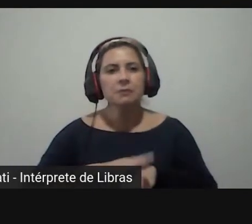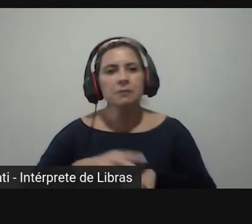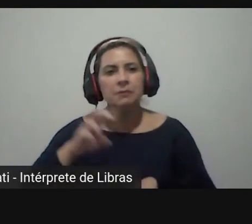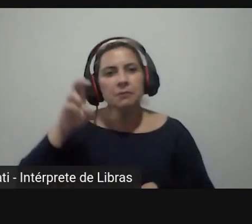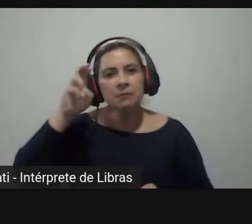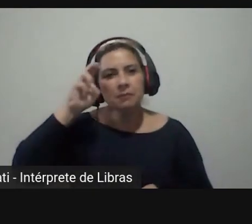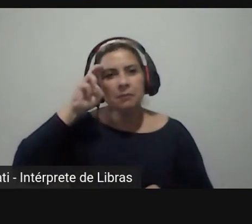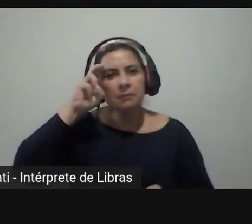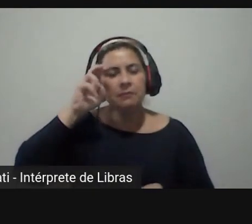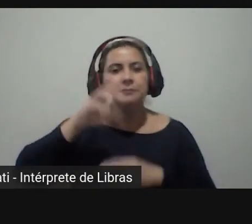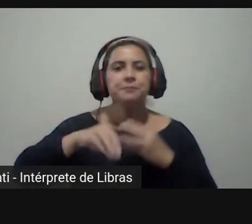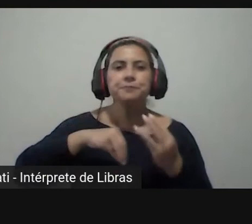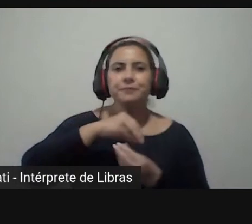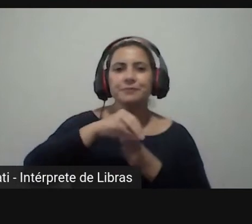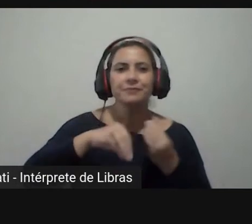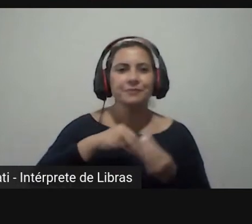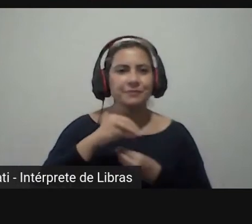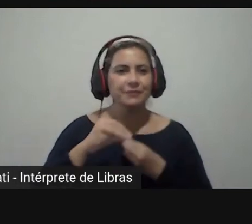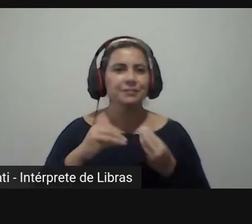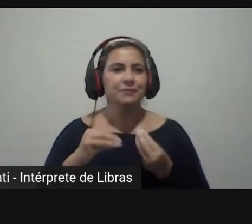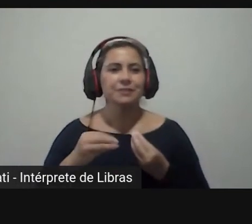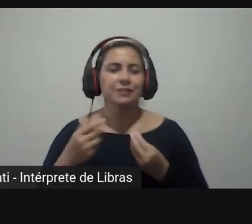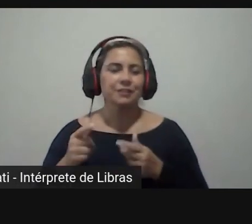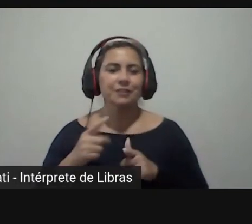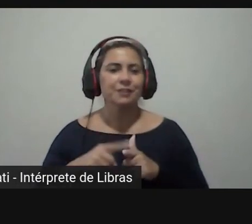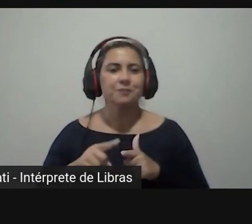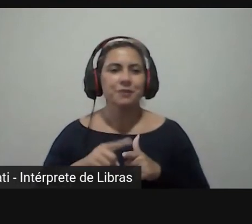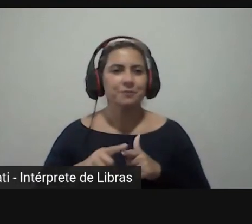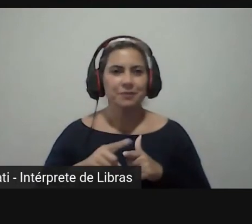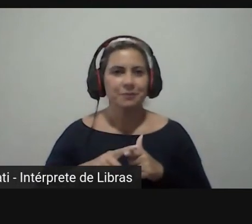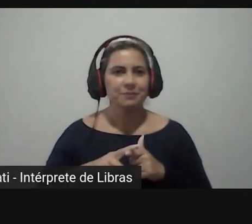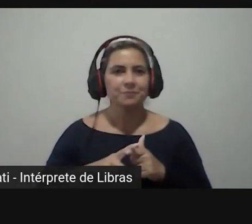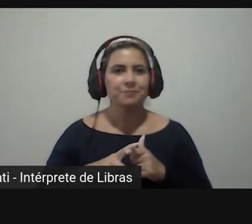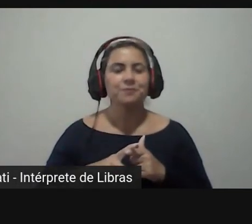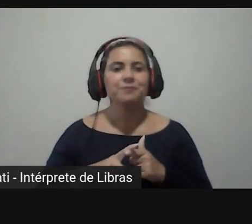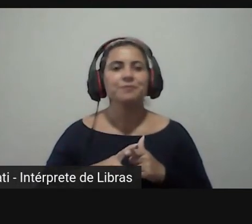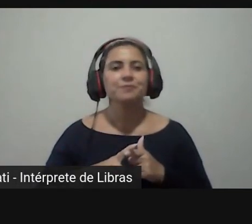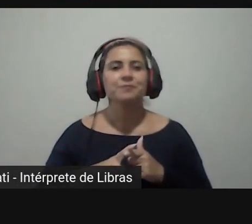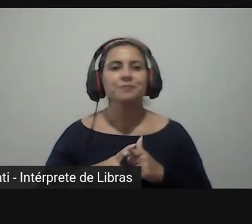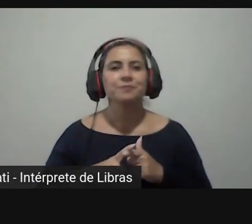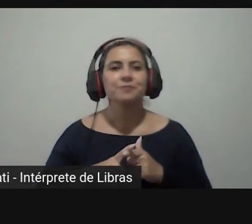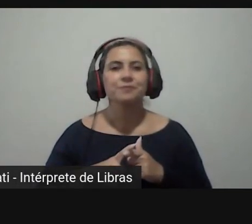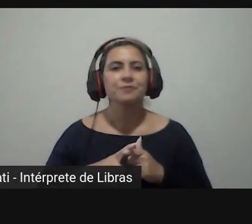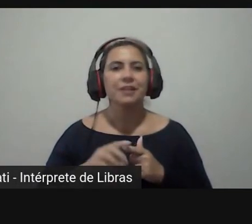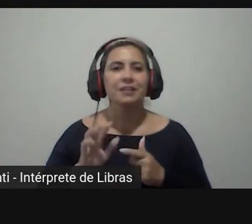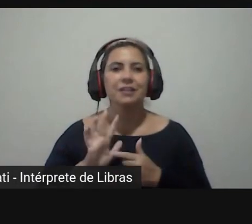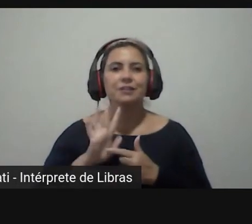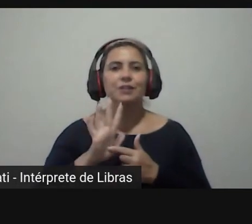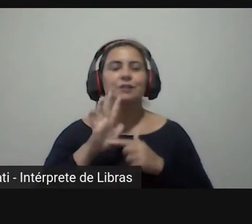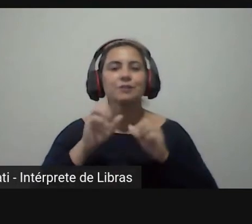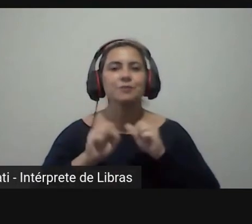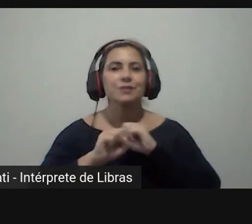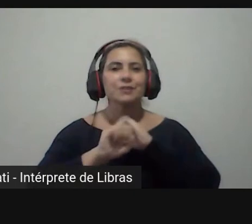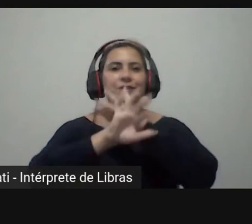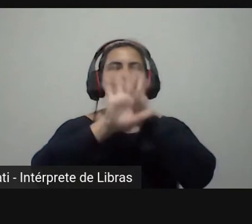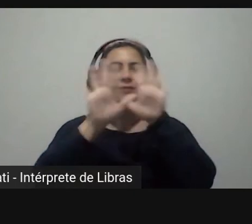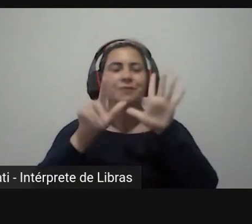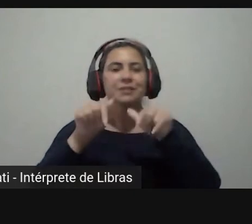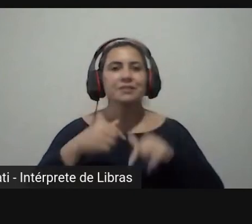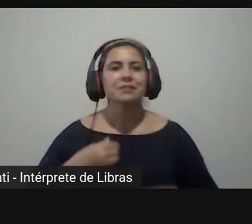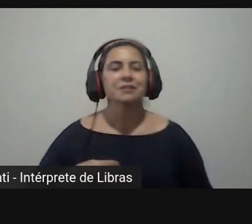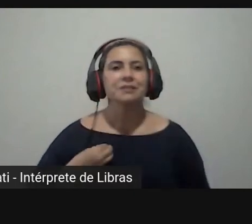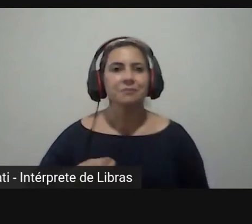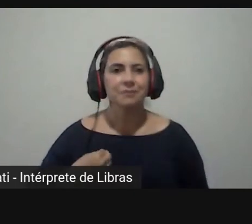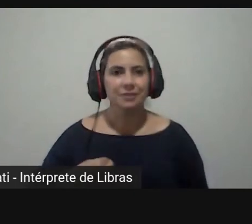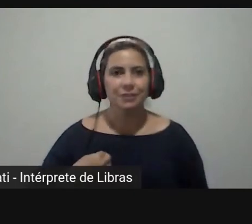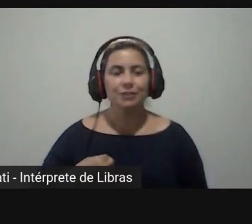eles se misturam né Sérgio então não tem problema e acho que trouxe muito esclarecimento àqueles que estão aqui nos